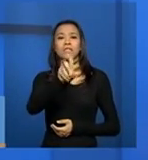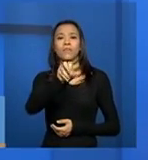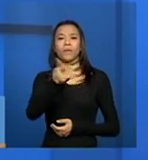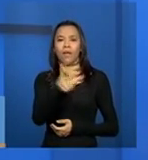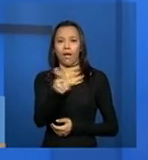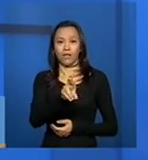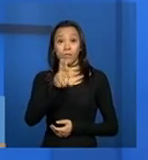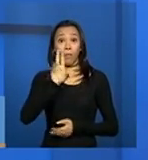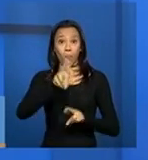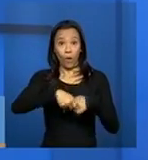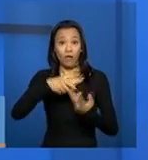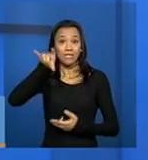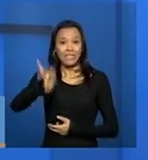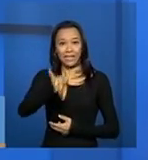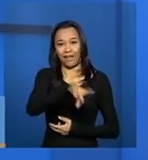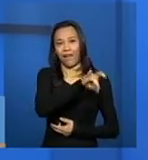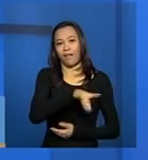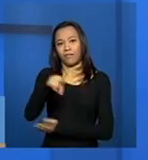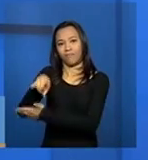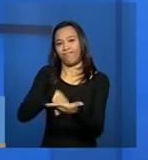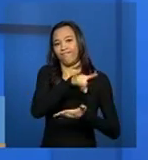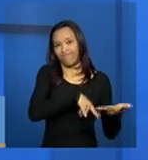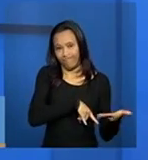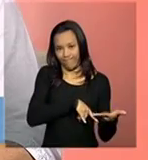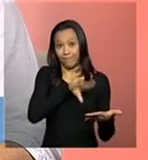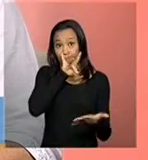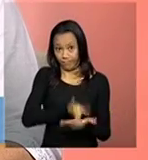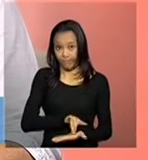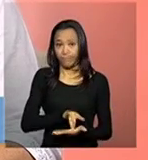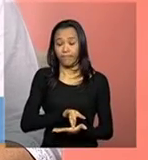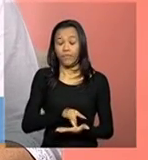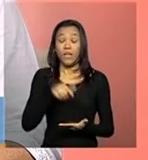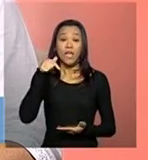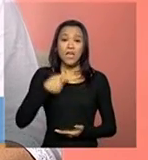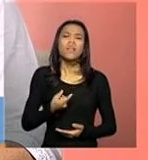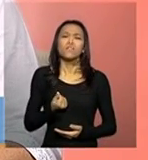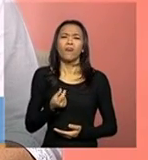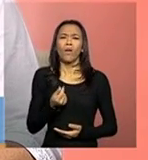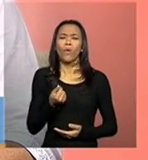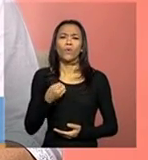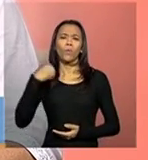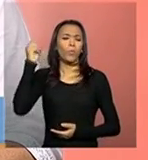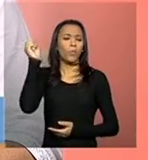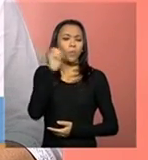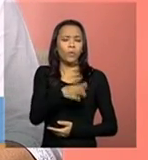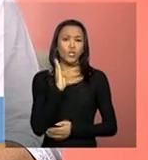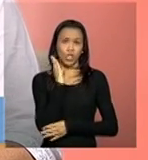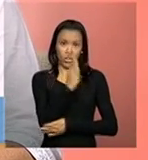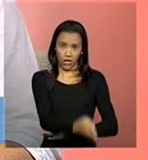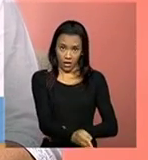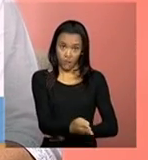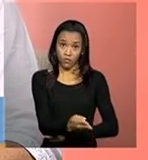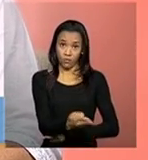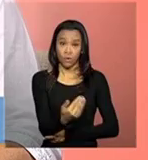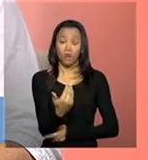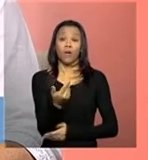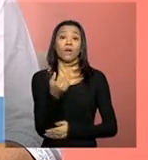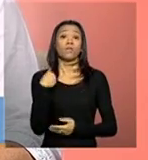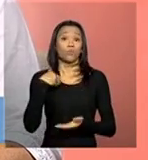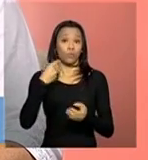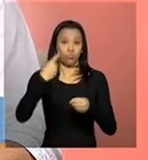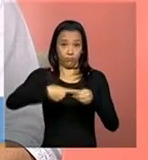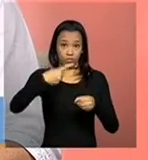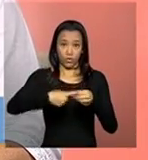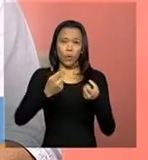por cadastro válido. Bom, e esses valores são depositados diretamente na conta do município? Como os